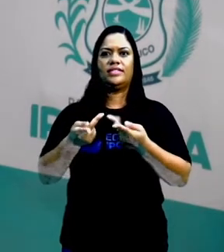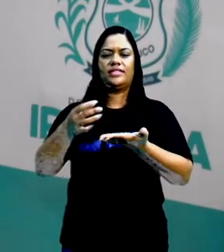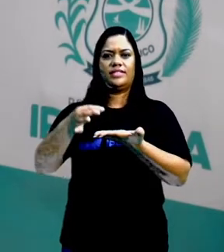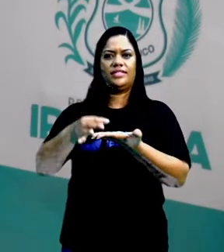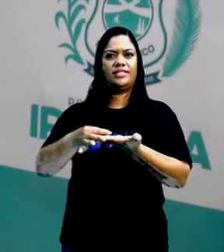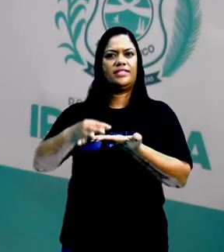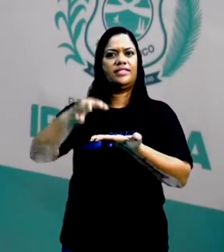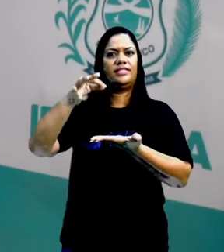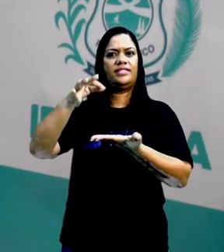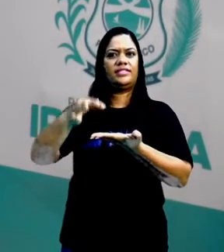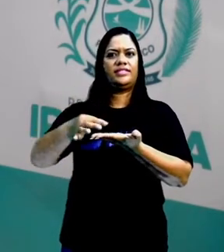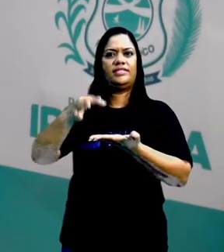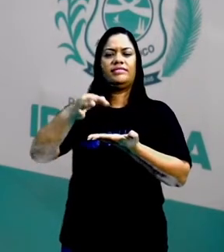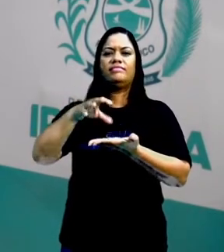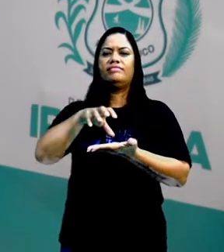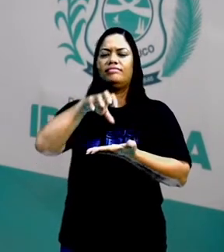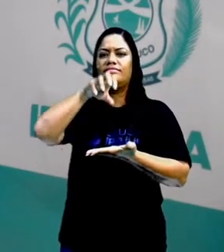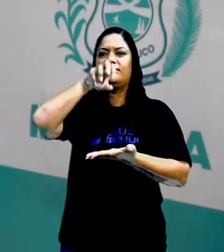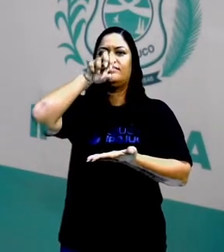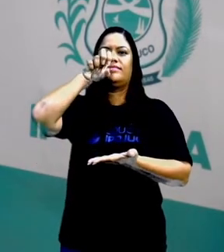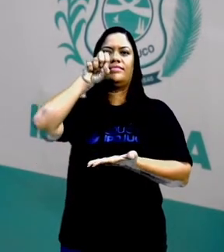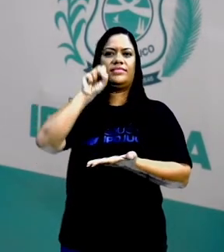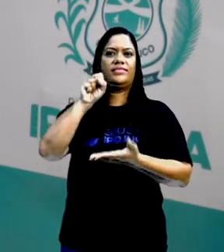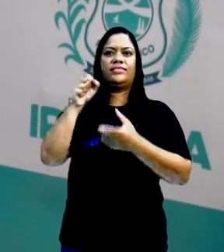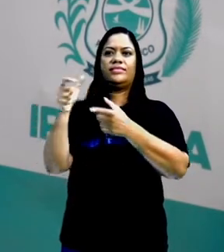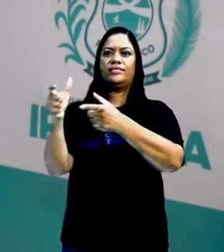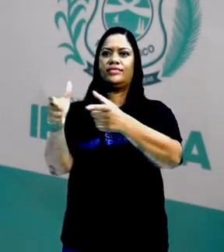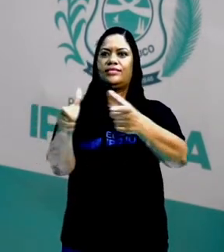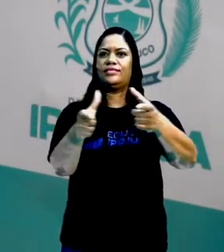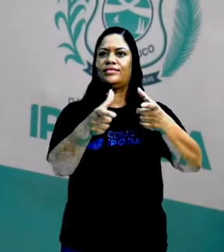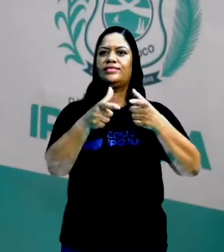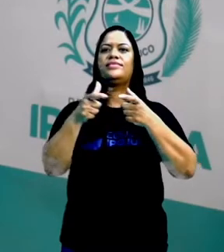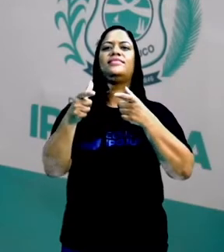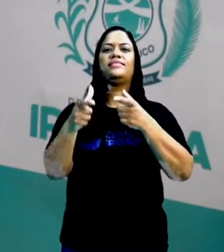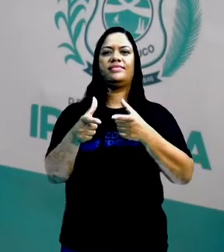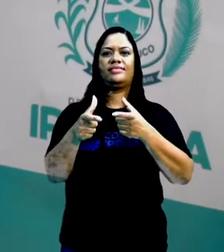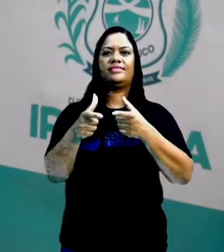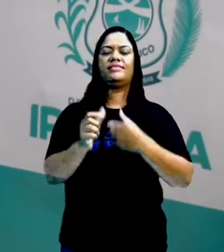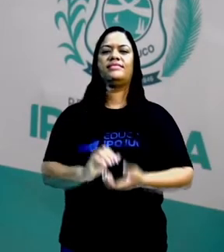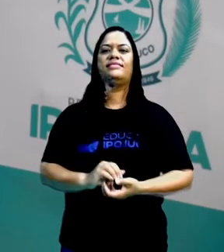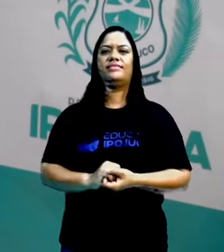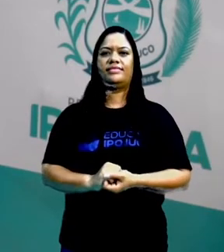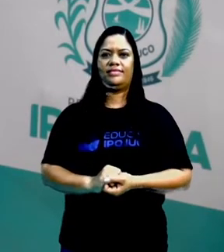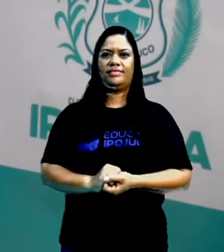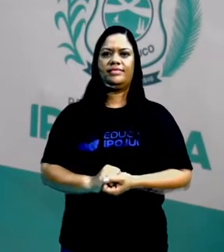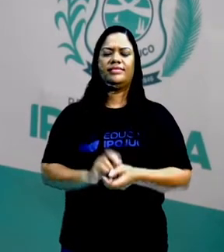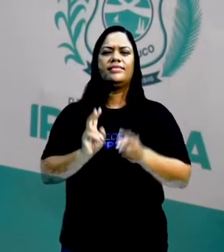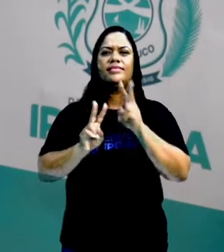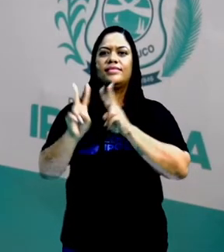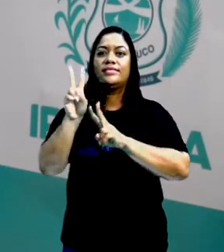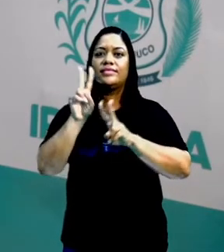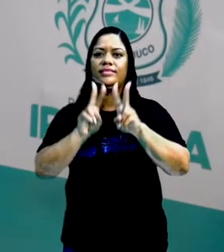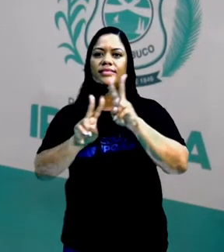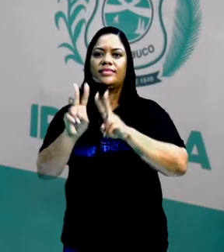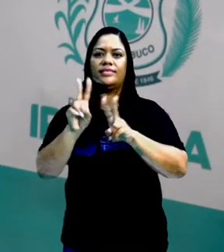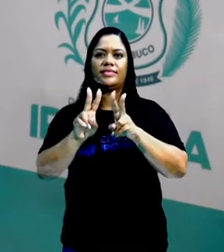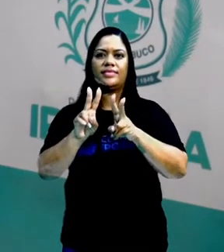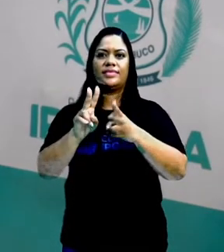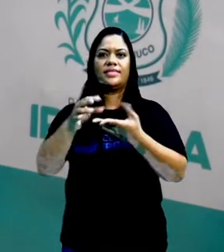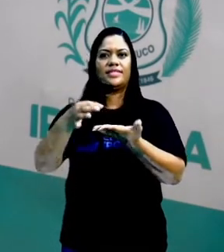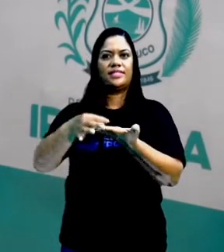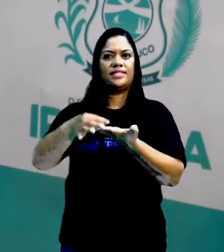de café, o cheiro que invade o espaço, que invade o ambiente. Observem que a